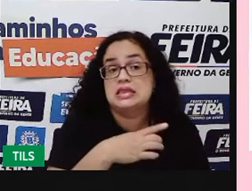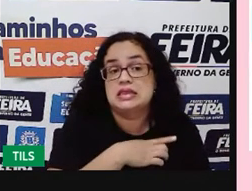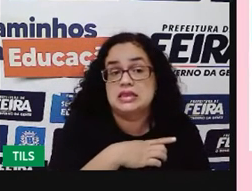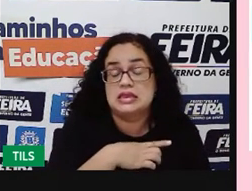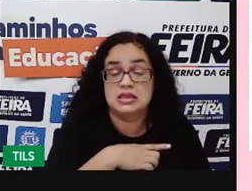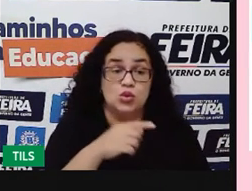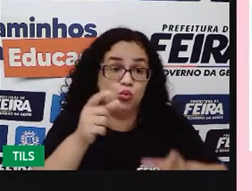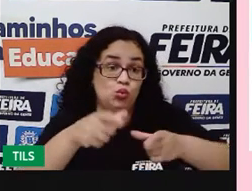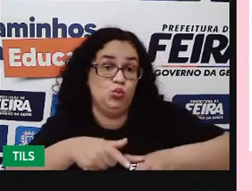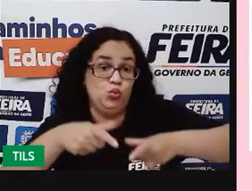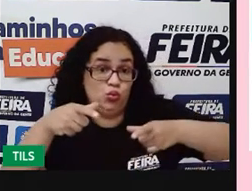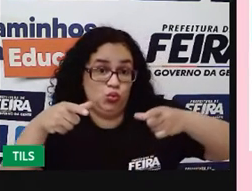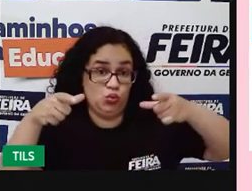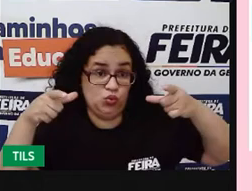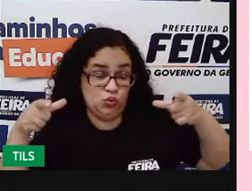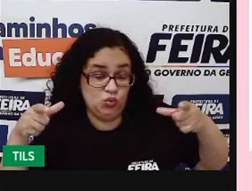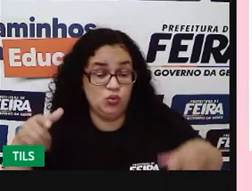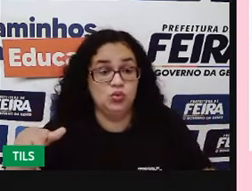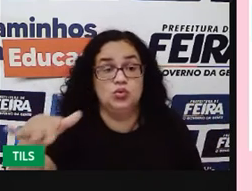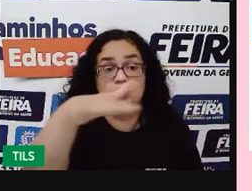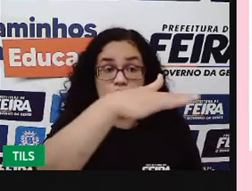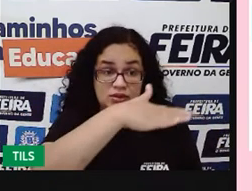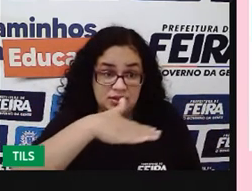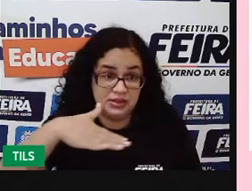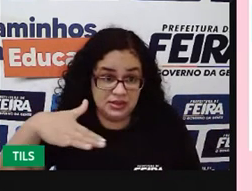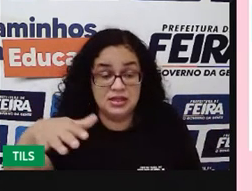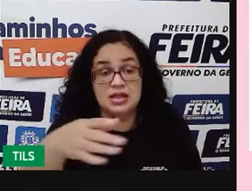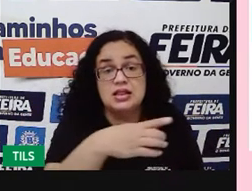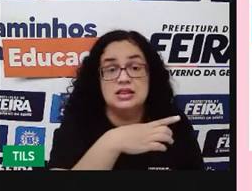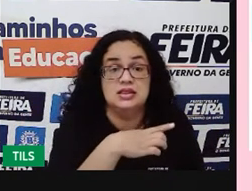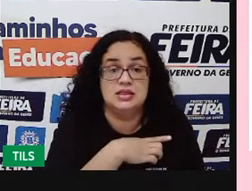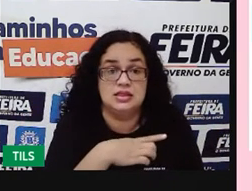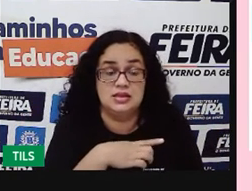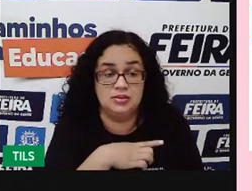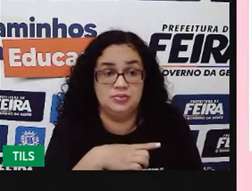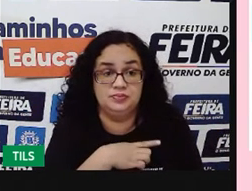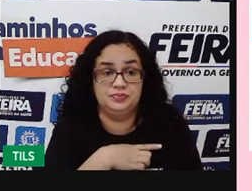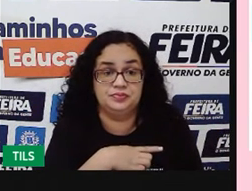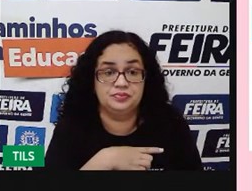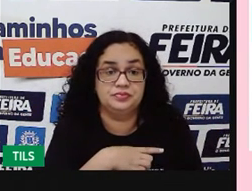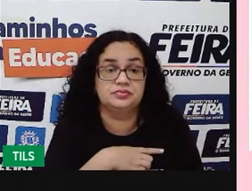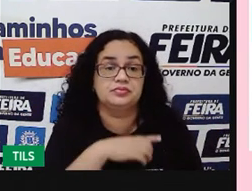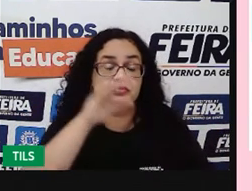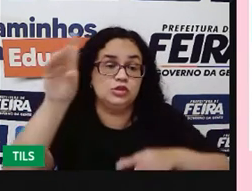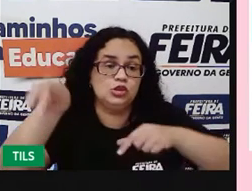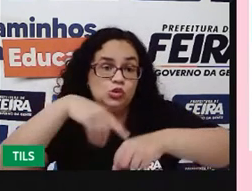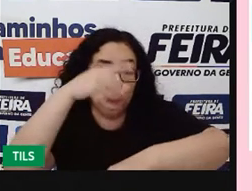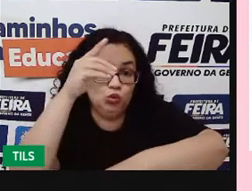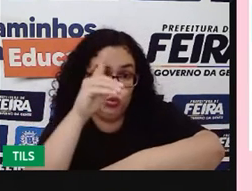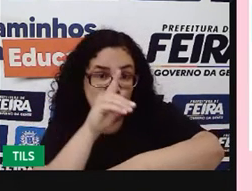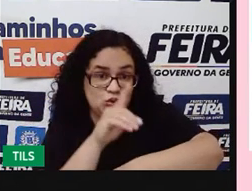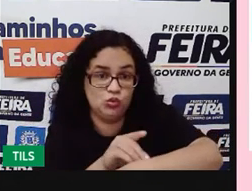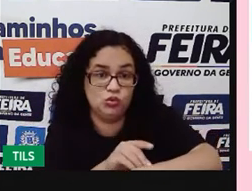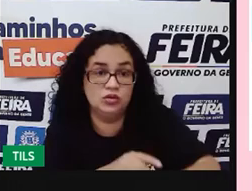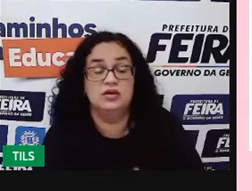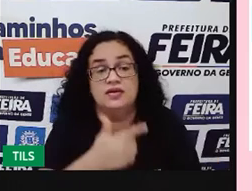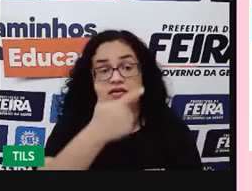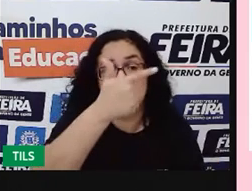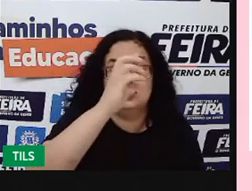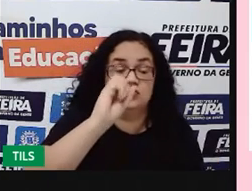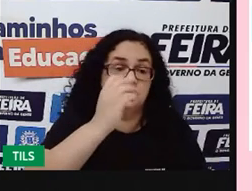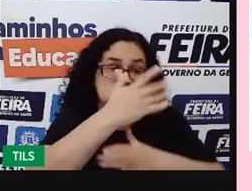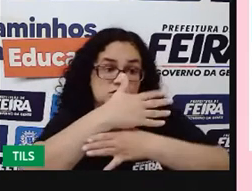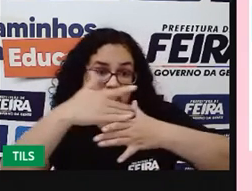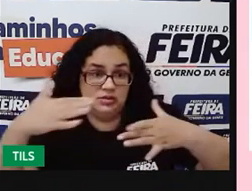um aumento, né, dessa região onde houve esses casos de dengue. Então, 20 cidades,